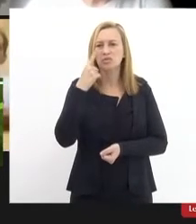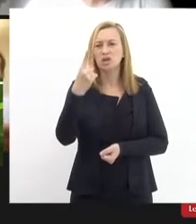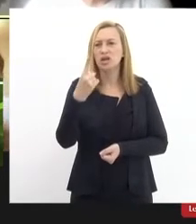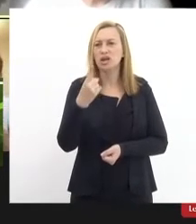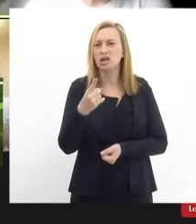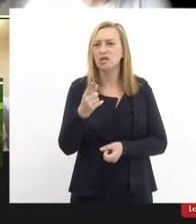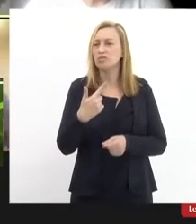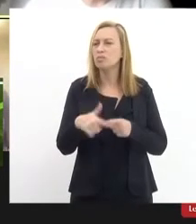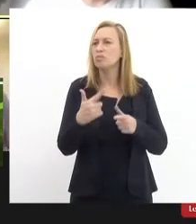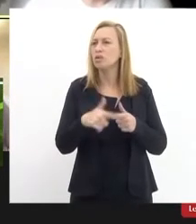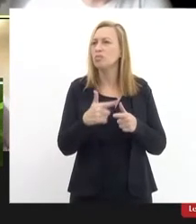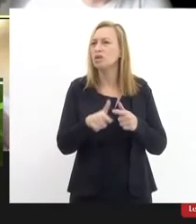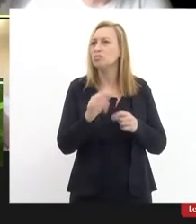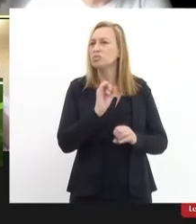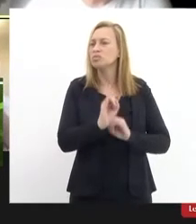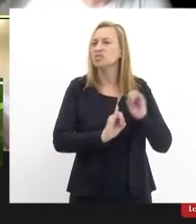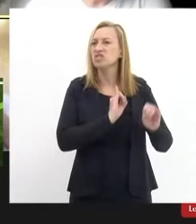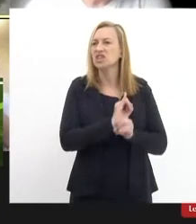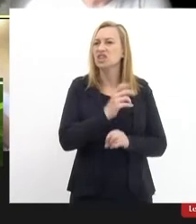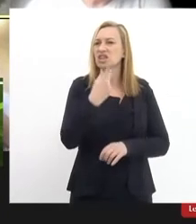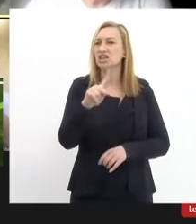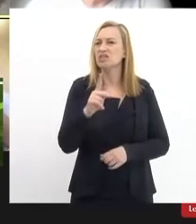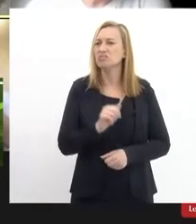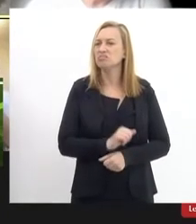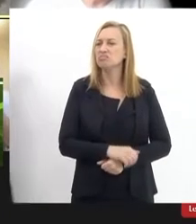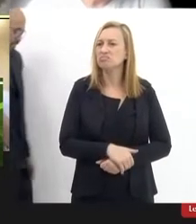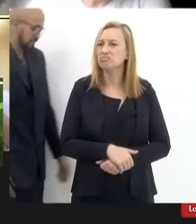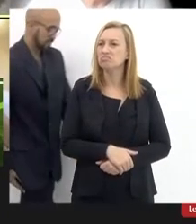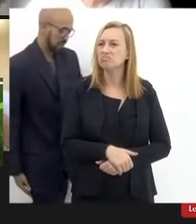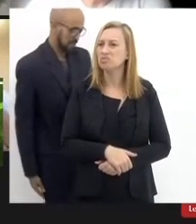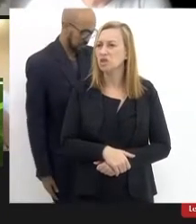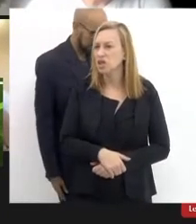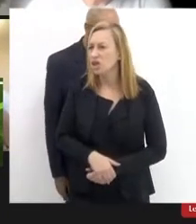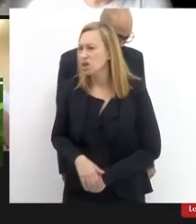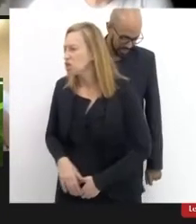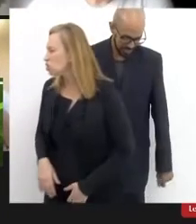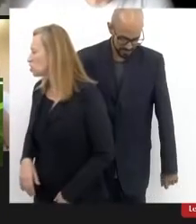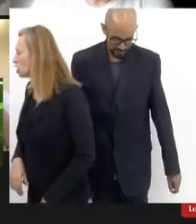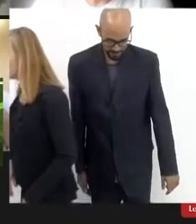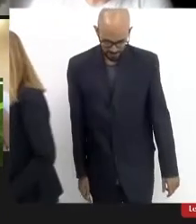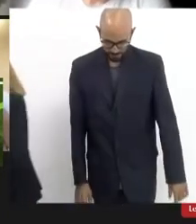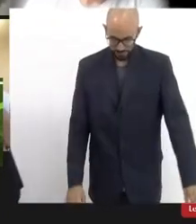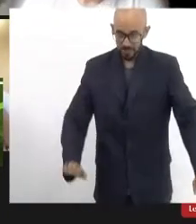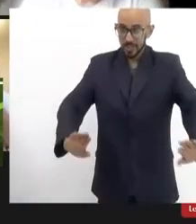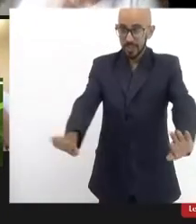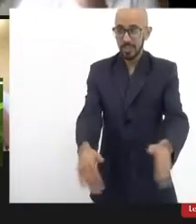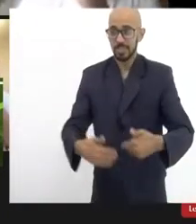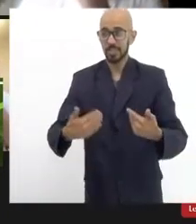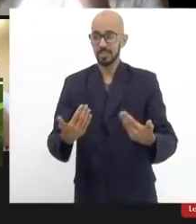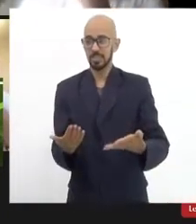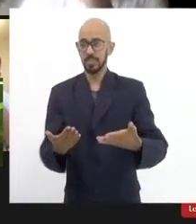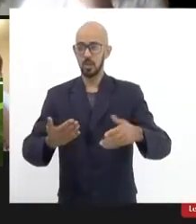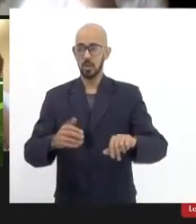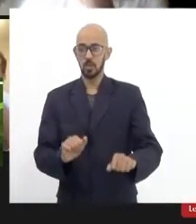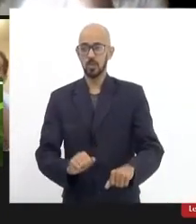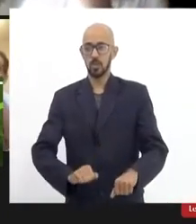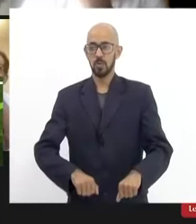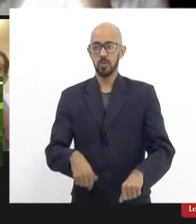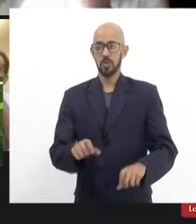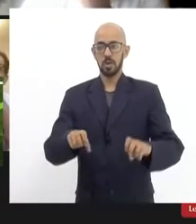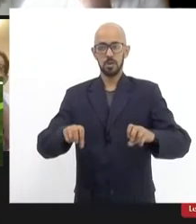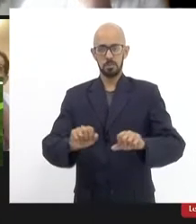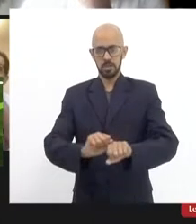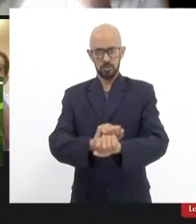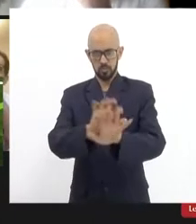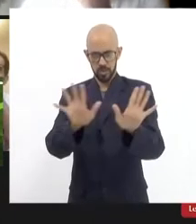está te ouvindo travou a conexão tá então vamos fazer o seguinte enquanto o Cuesta é até um esclarecimento muito